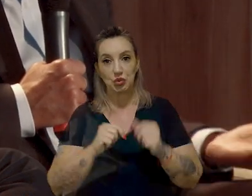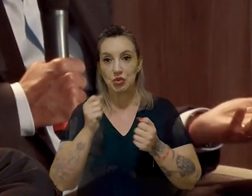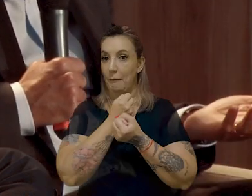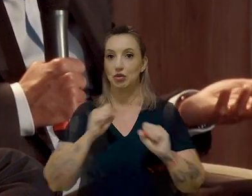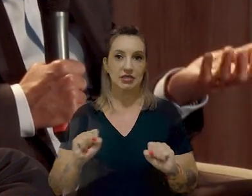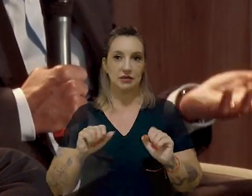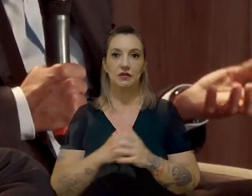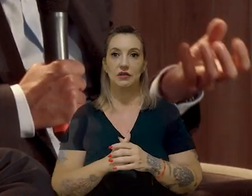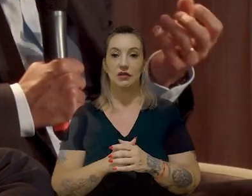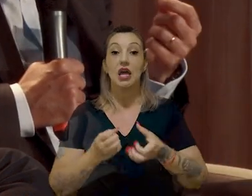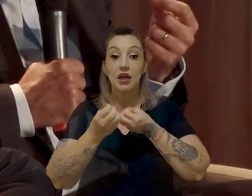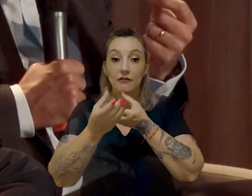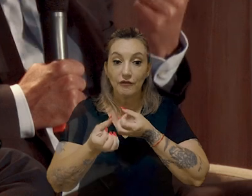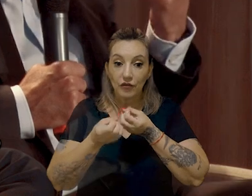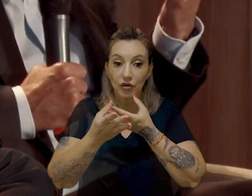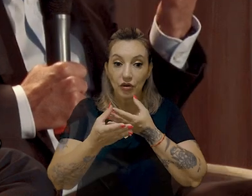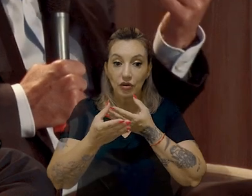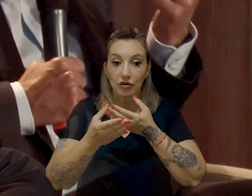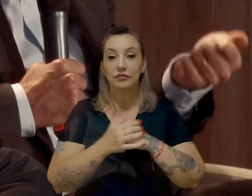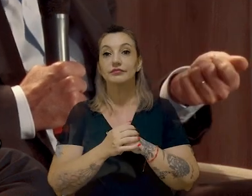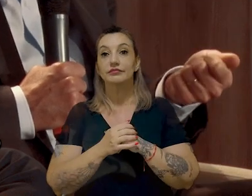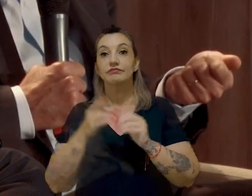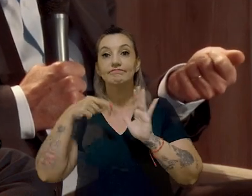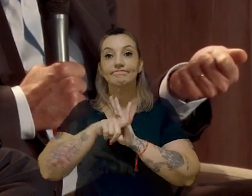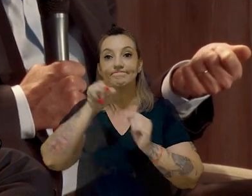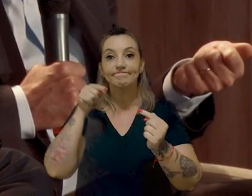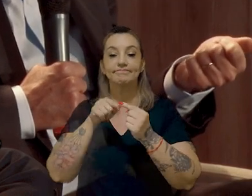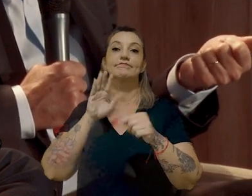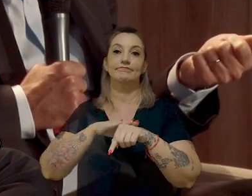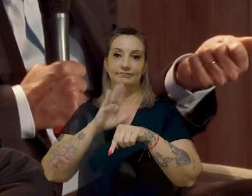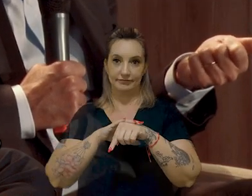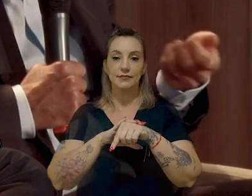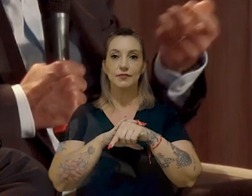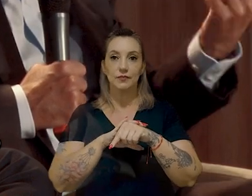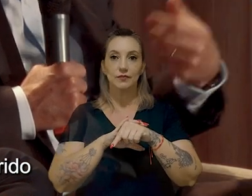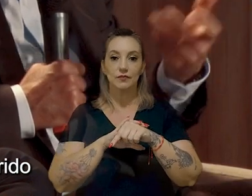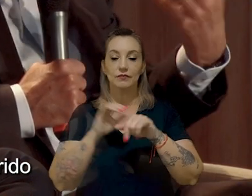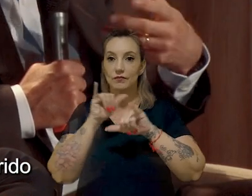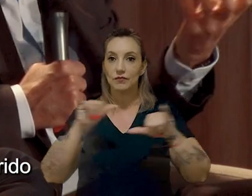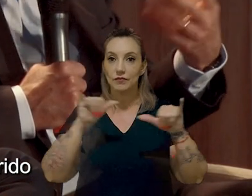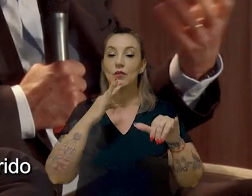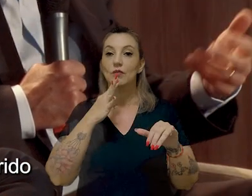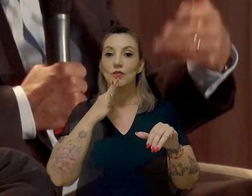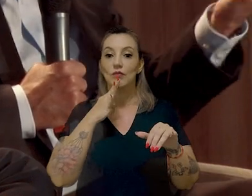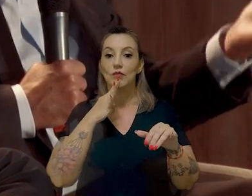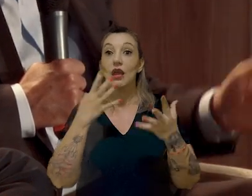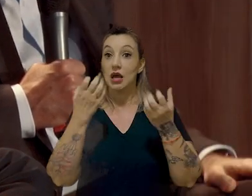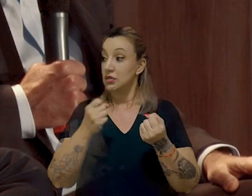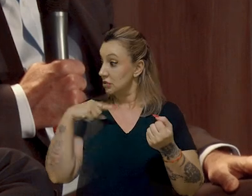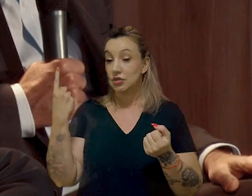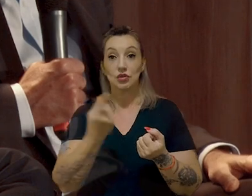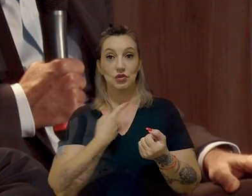impossível. Com a informação, e como eu estava falando, a intenção de fazer e multiplicando o conhecimento que está sendo adquirido aqui